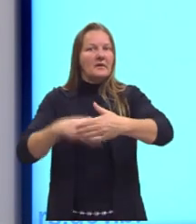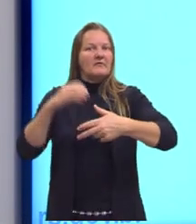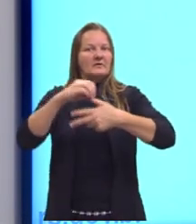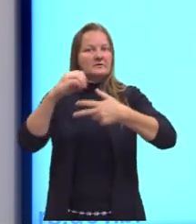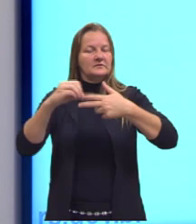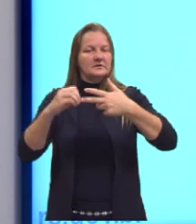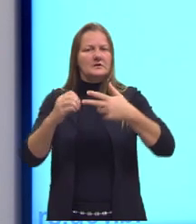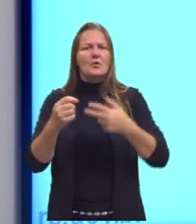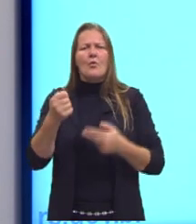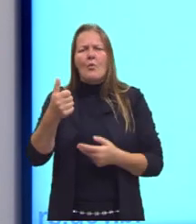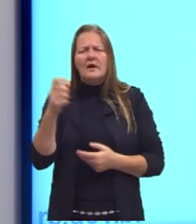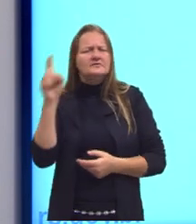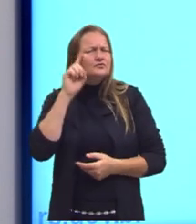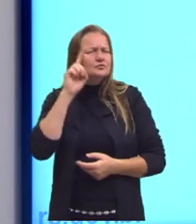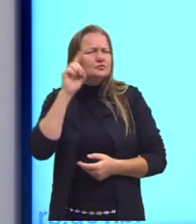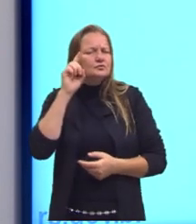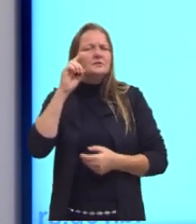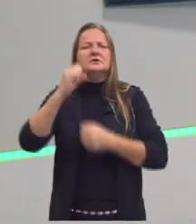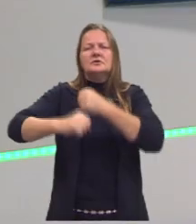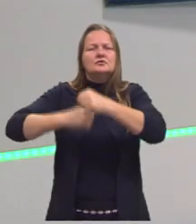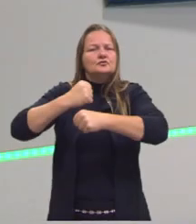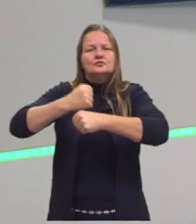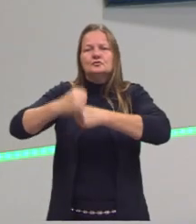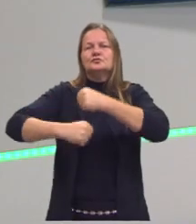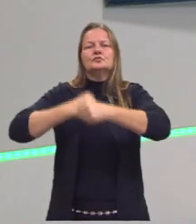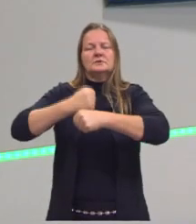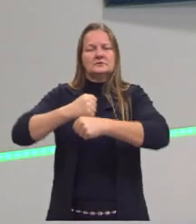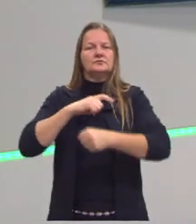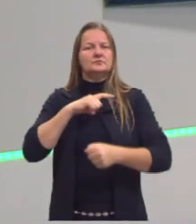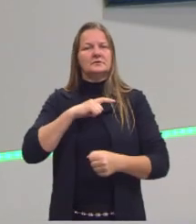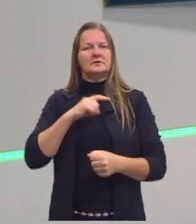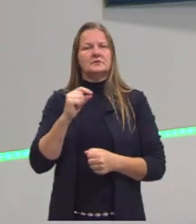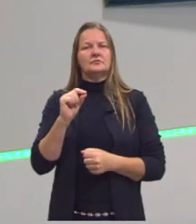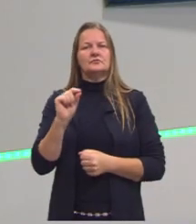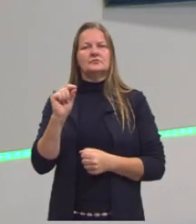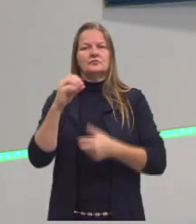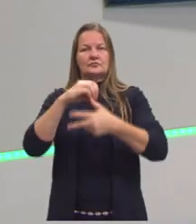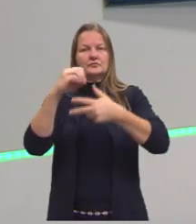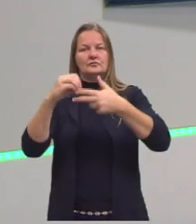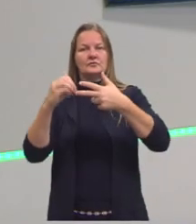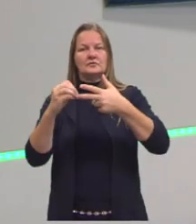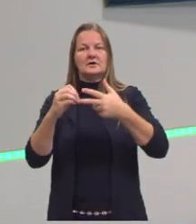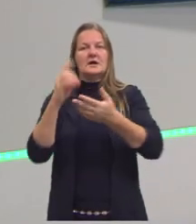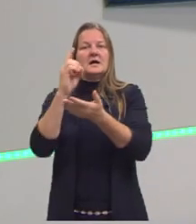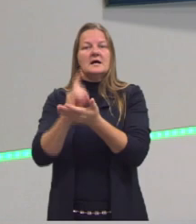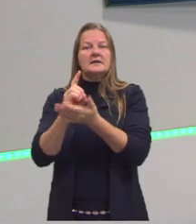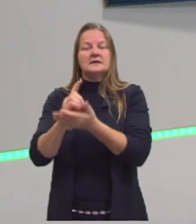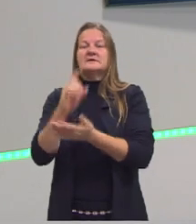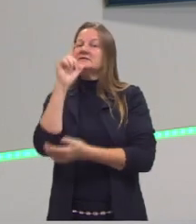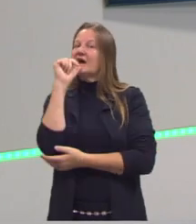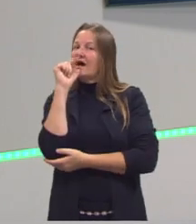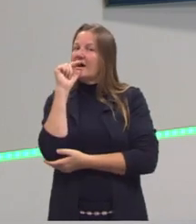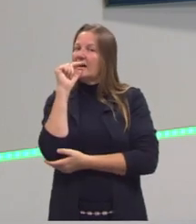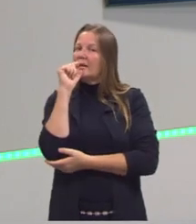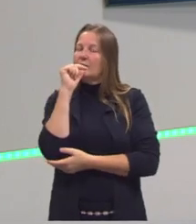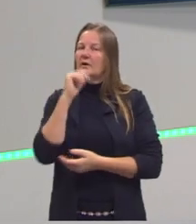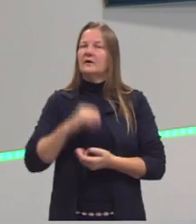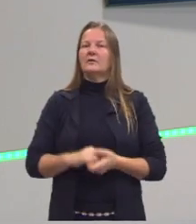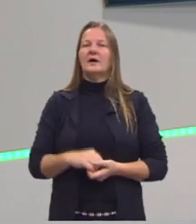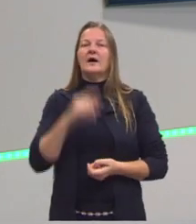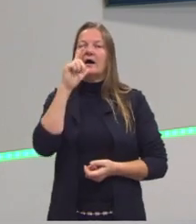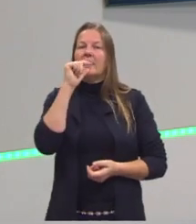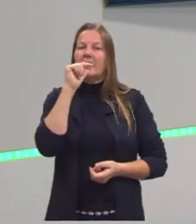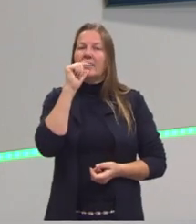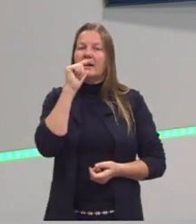quase todos os anos, aparece alguma questão que envolve a densidade da água. A